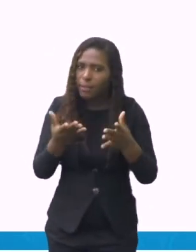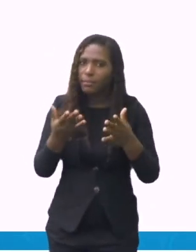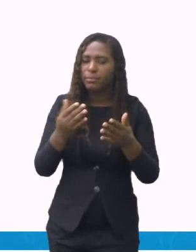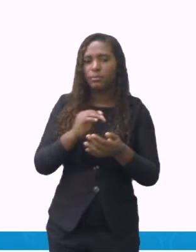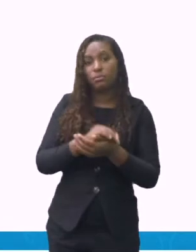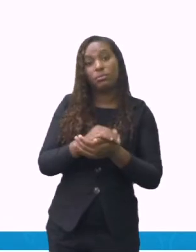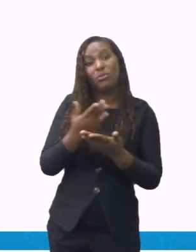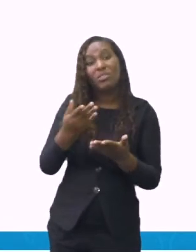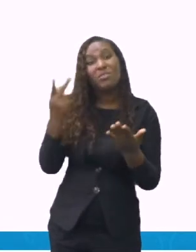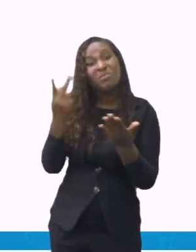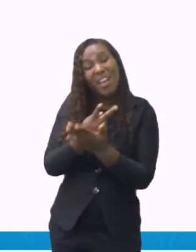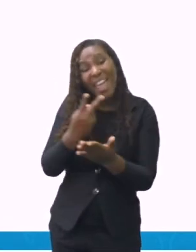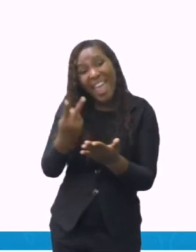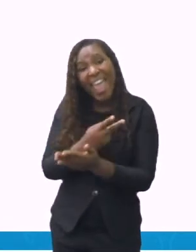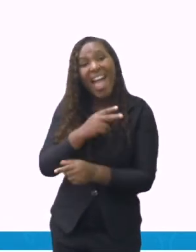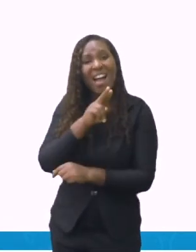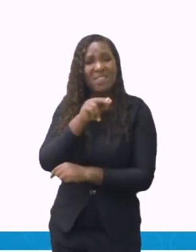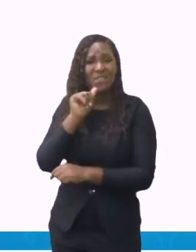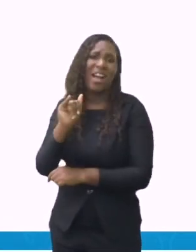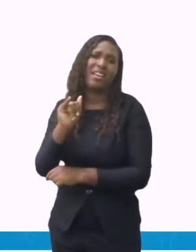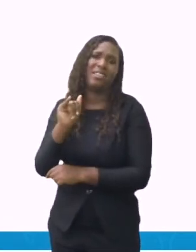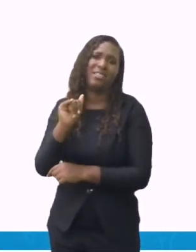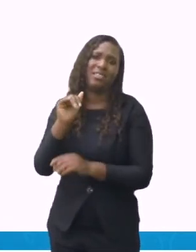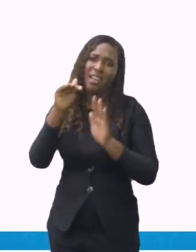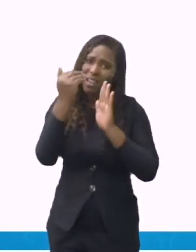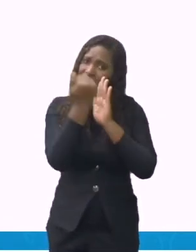pediu para levar ao forno micro-ondas. Olha lá.